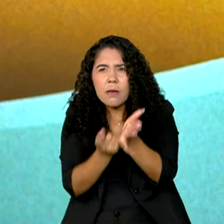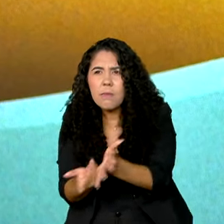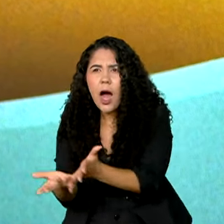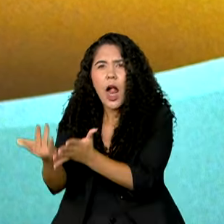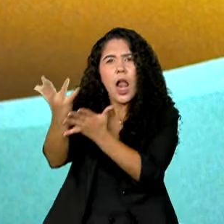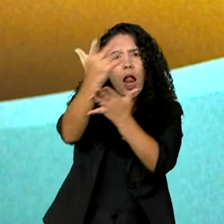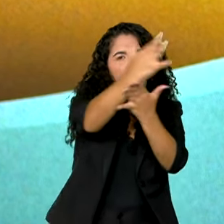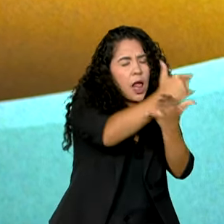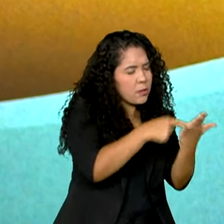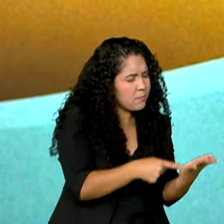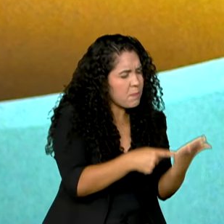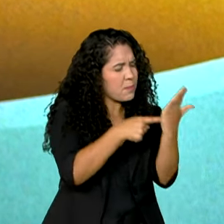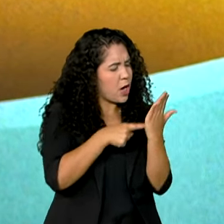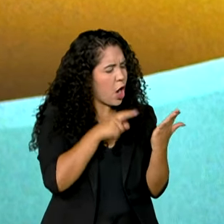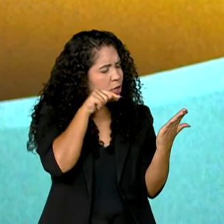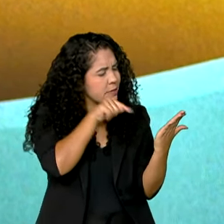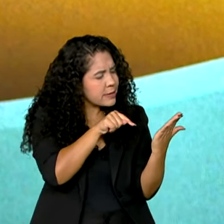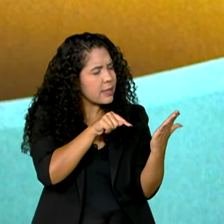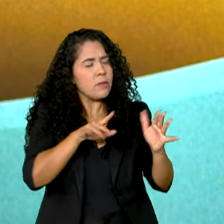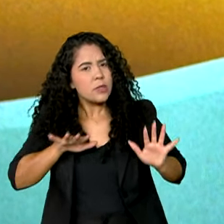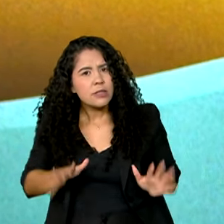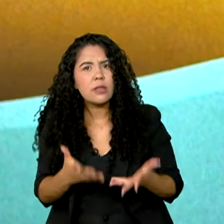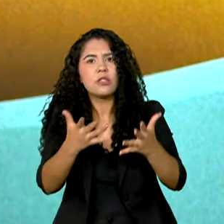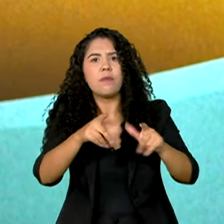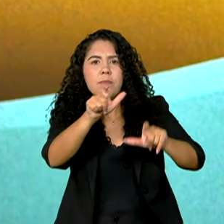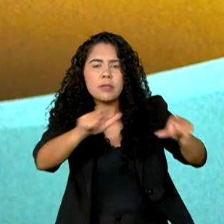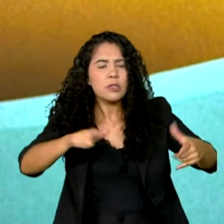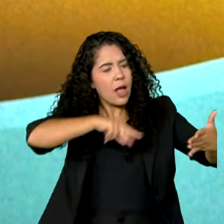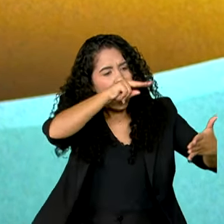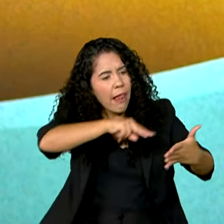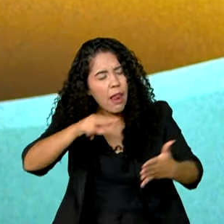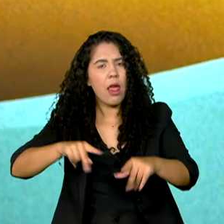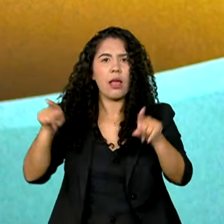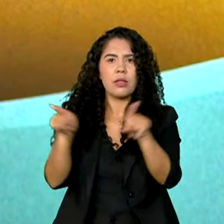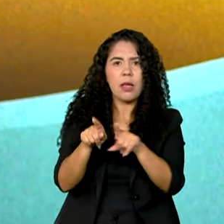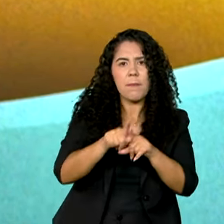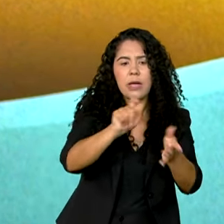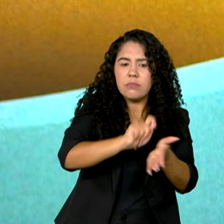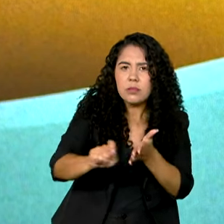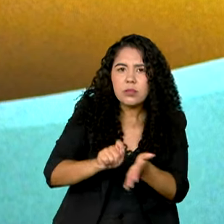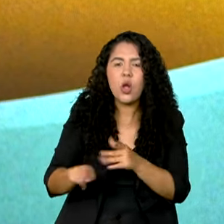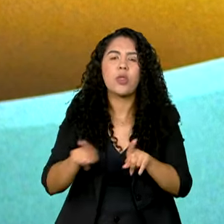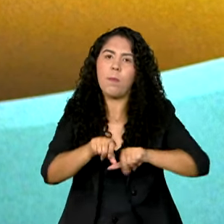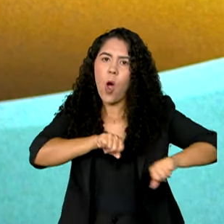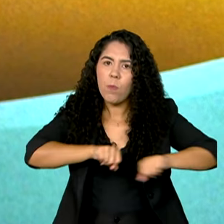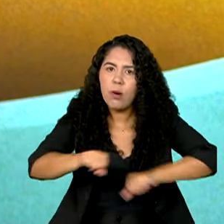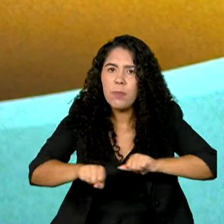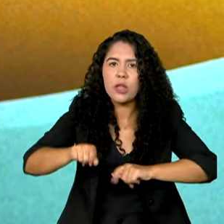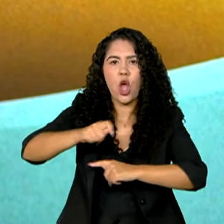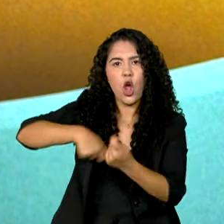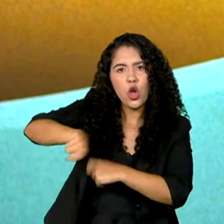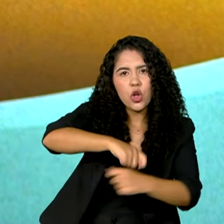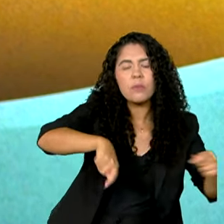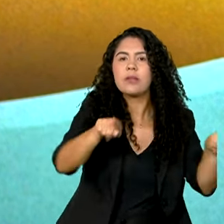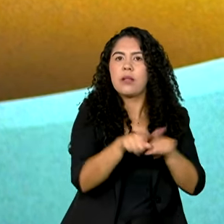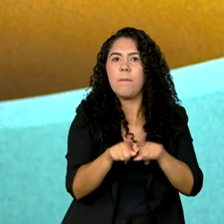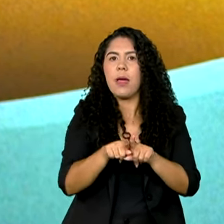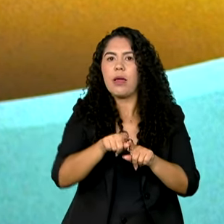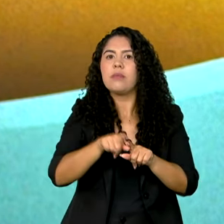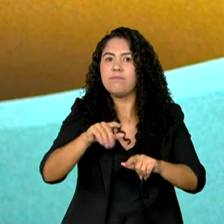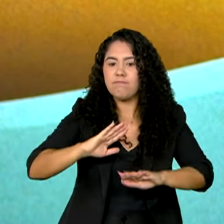livro, para a leitura e para a expansão das bibliotecas, movimento da economia, acelera o desenvolvimento do país.